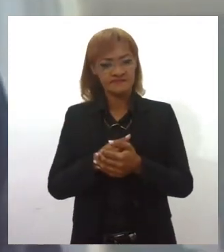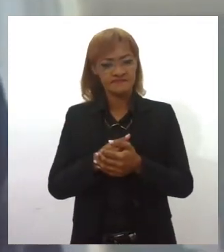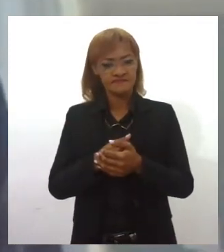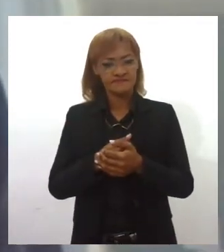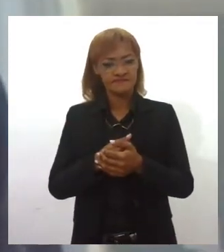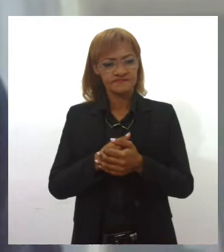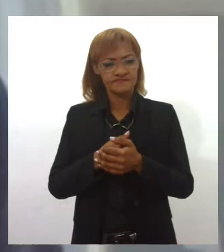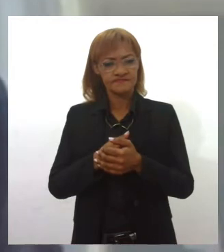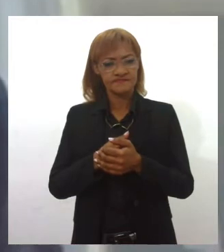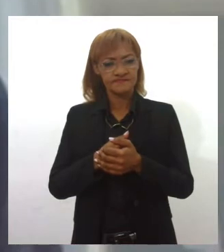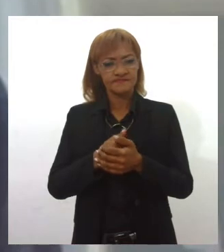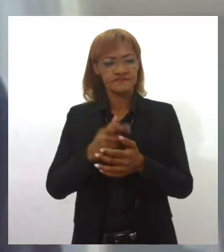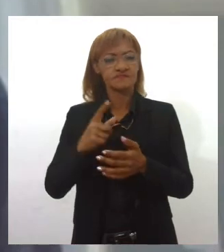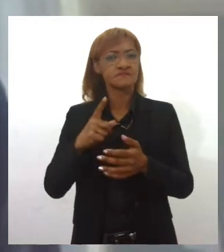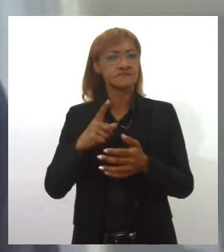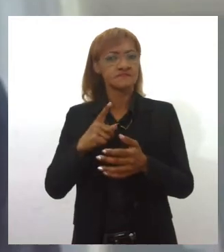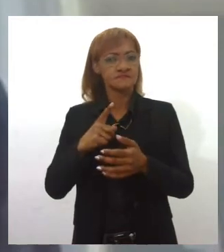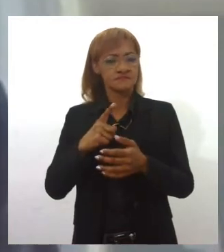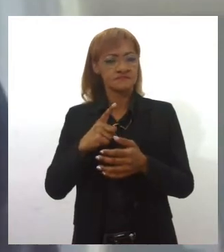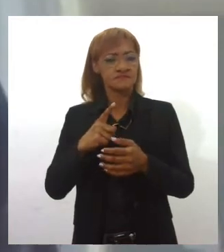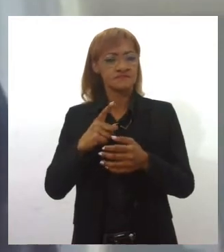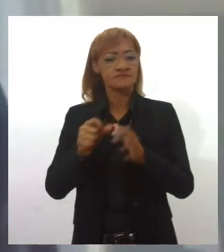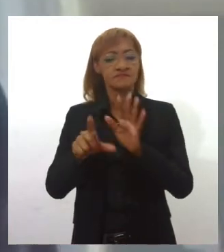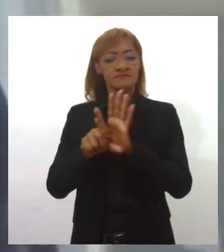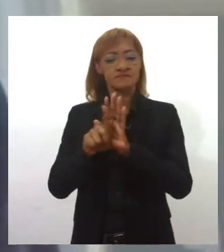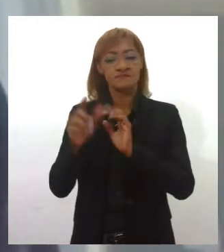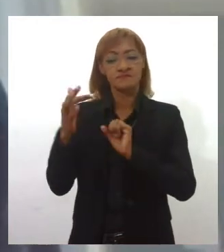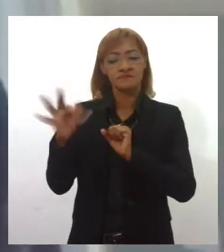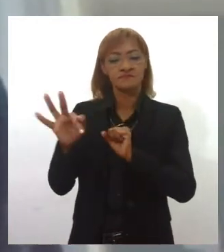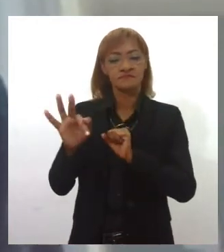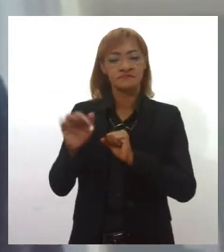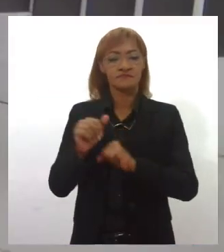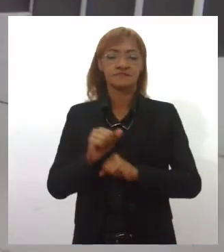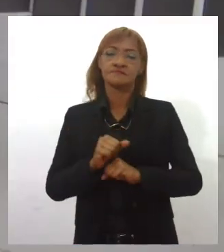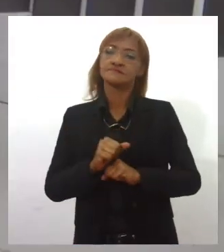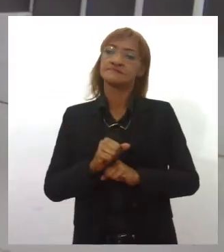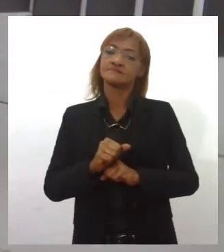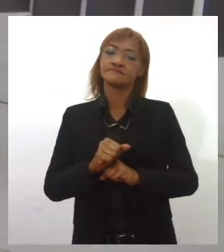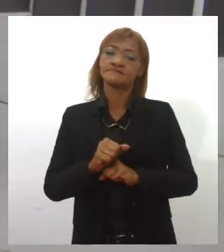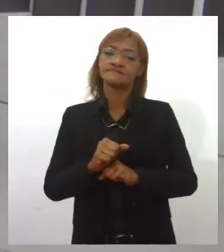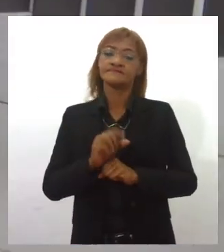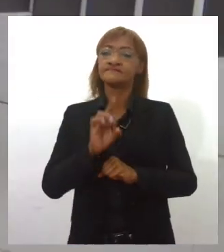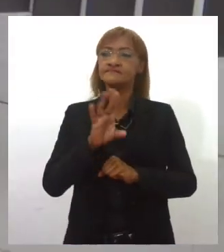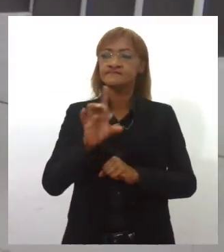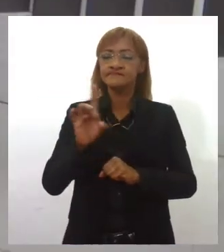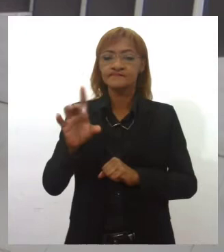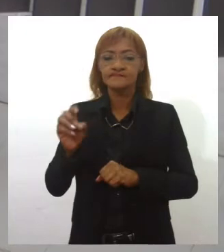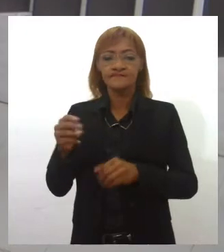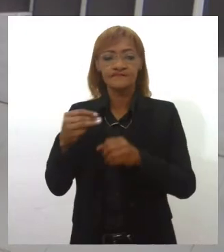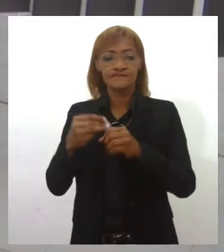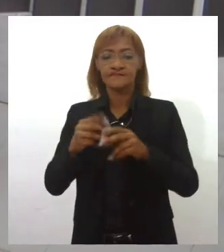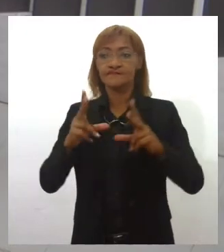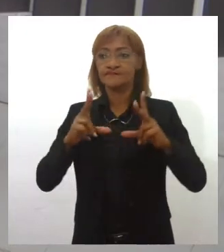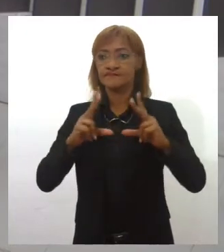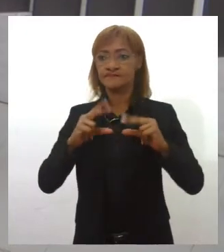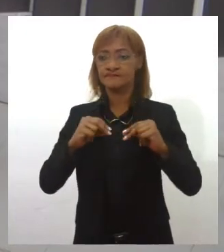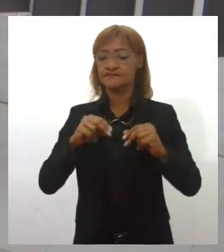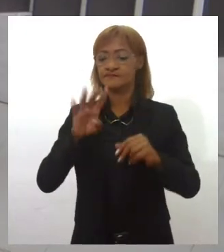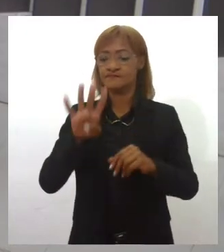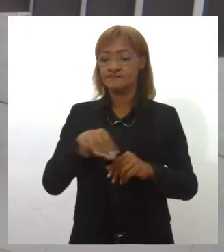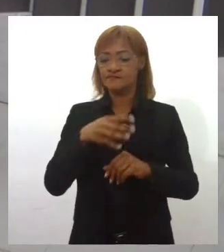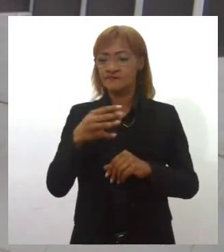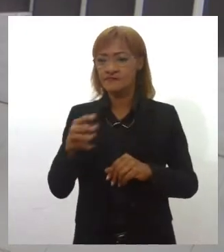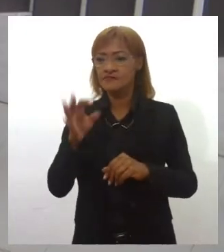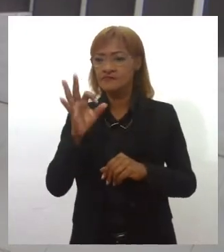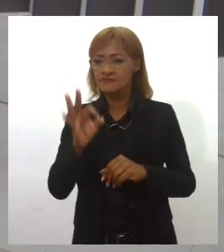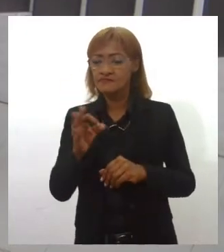dispositivo da lei federal. E cada município, ele recebe uma planilha para contribuição, né?